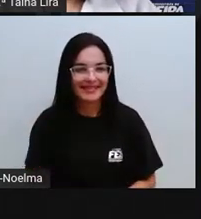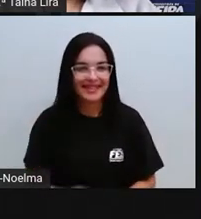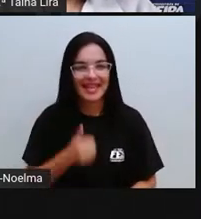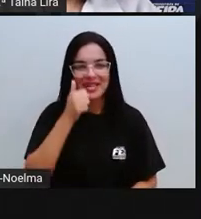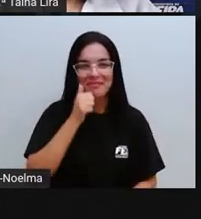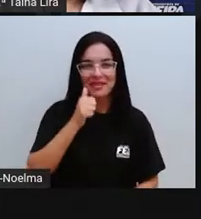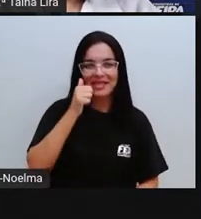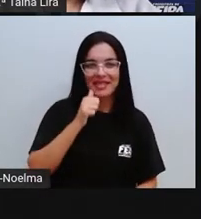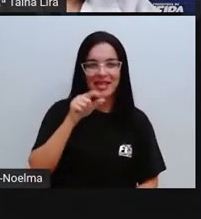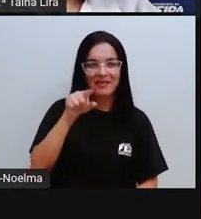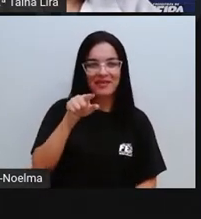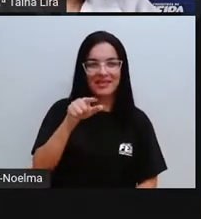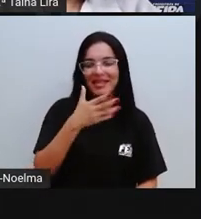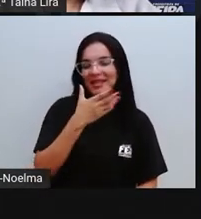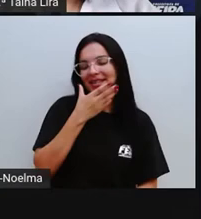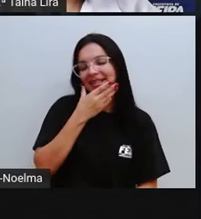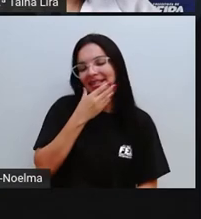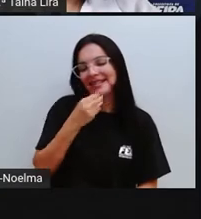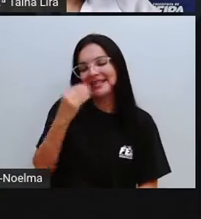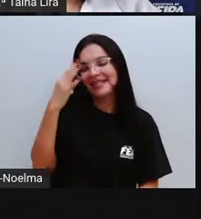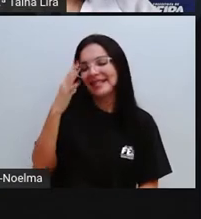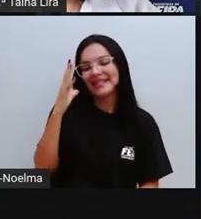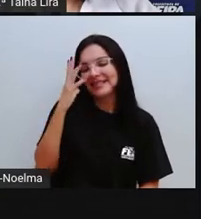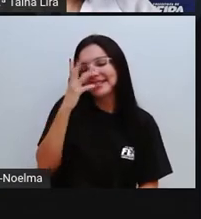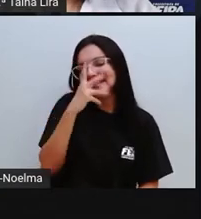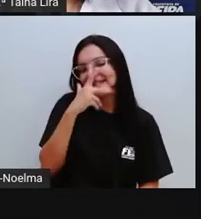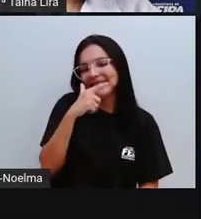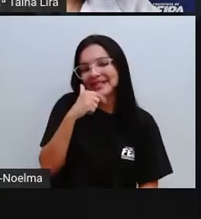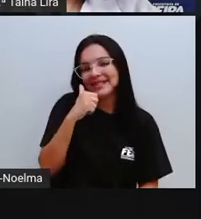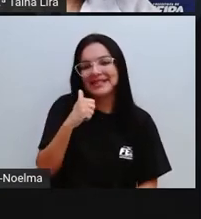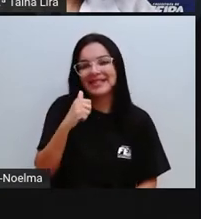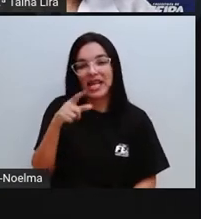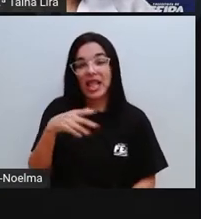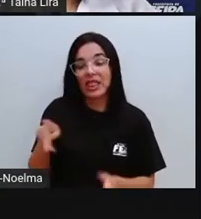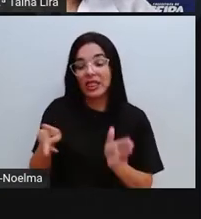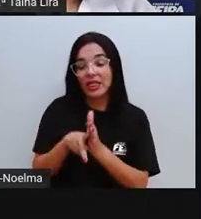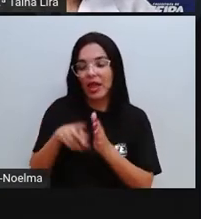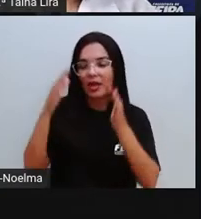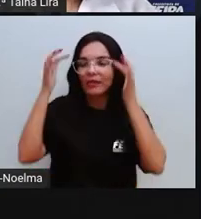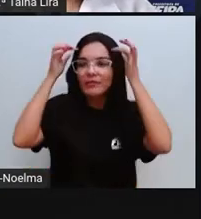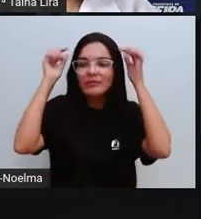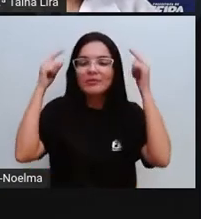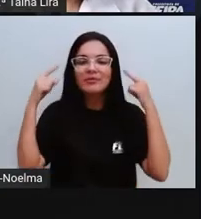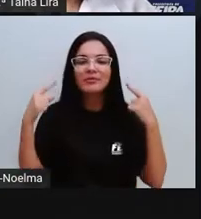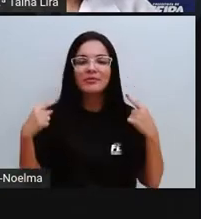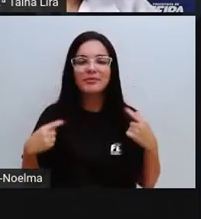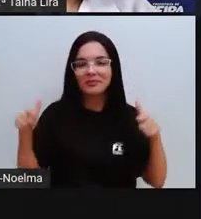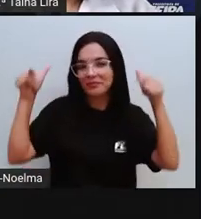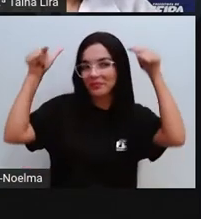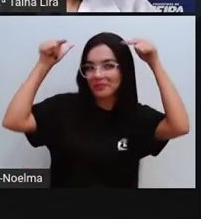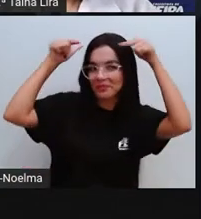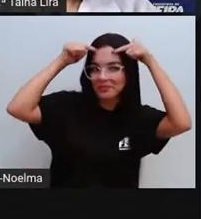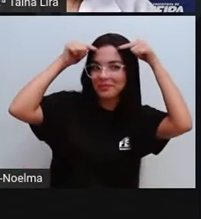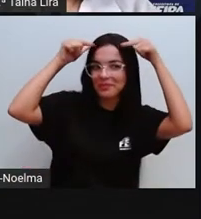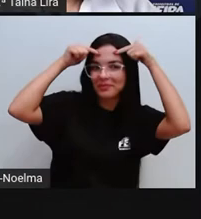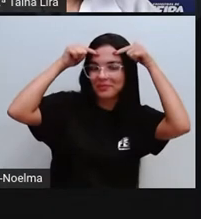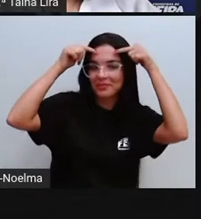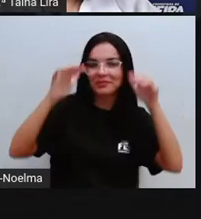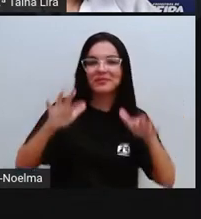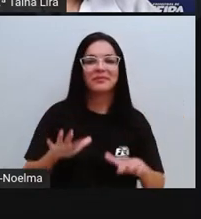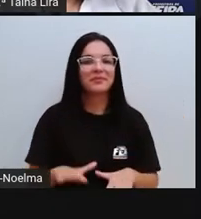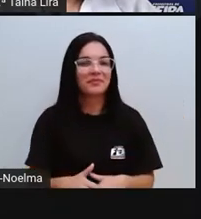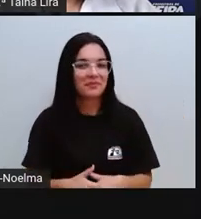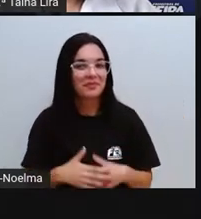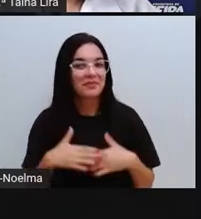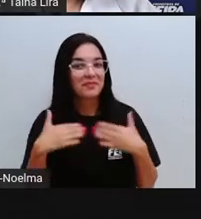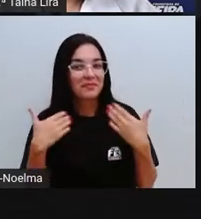Menininha, você é uma gracinha. Nosso crespo é de rainha. Então, olha